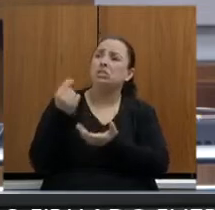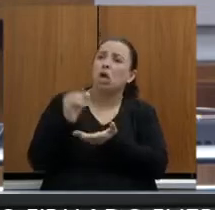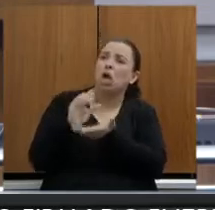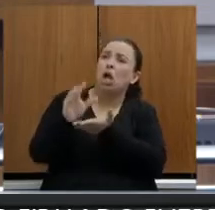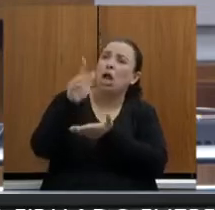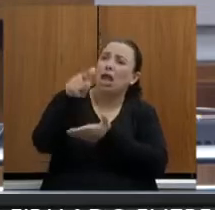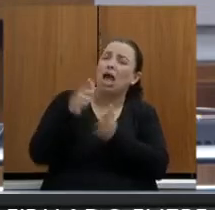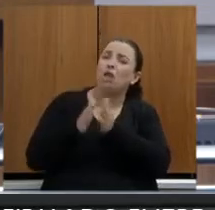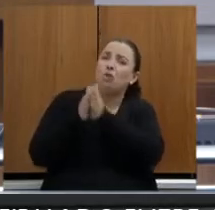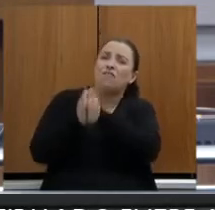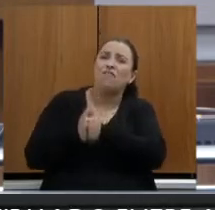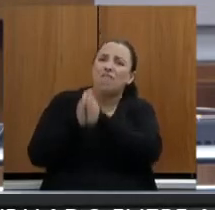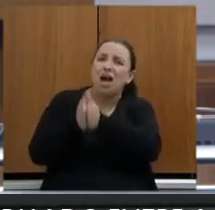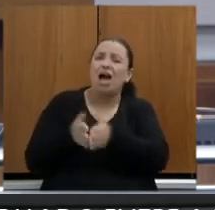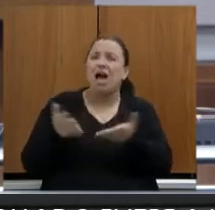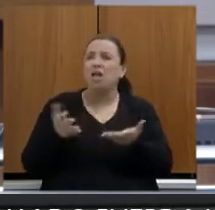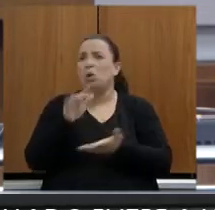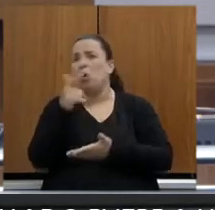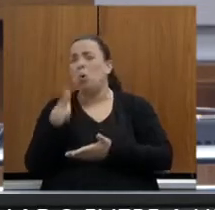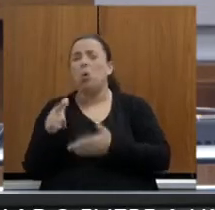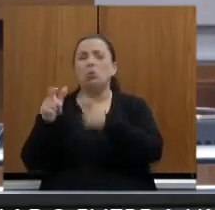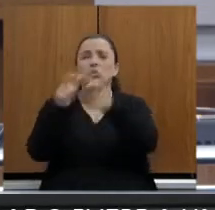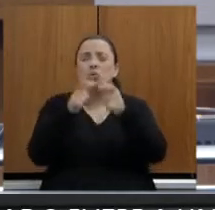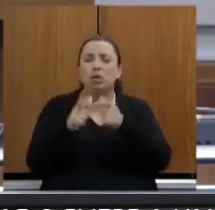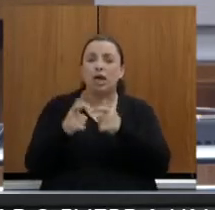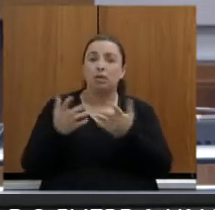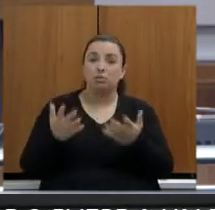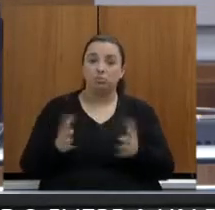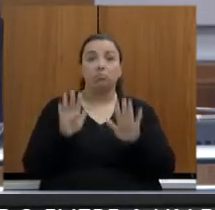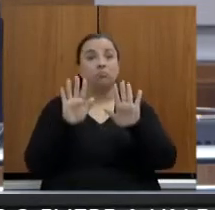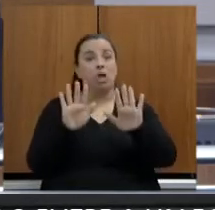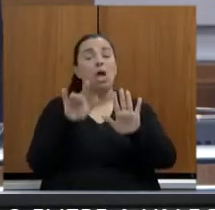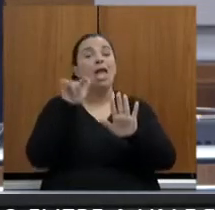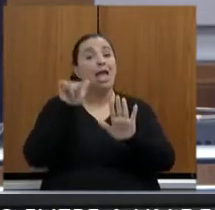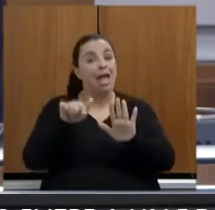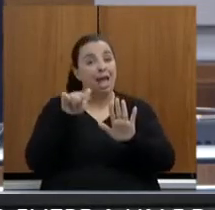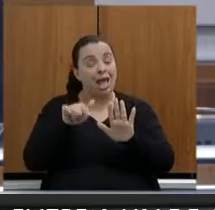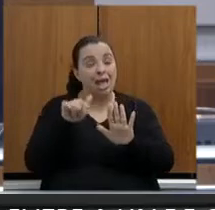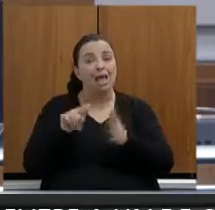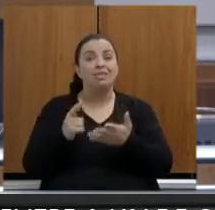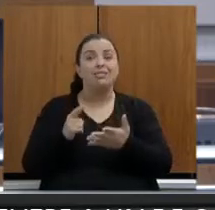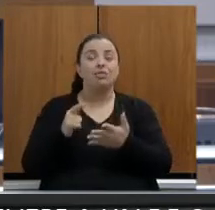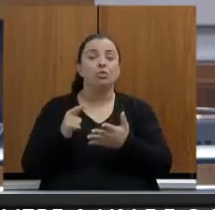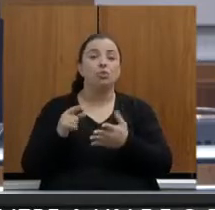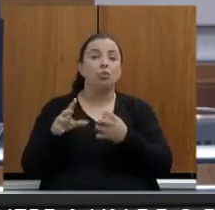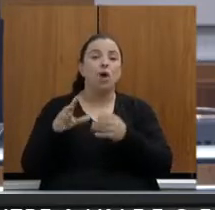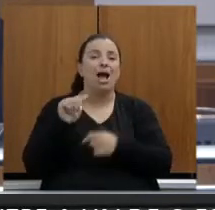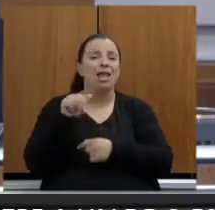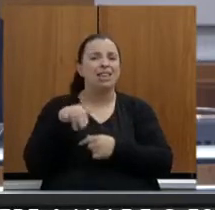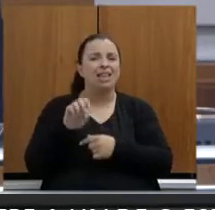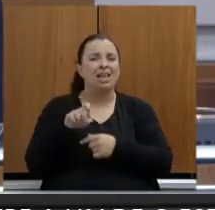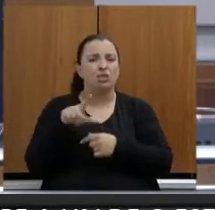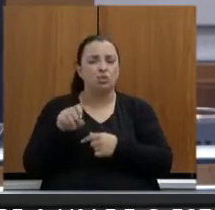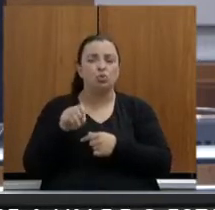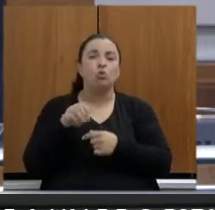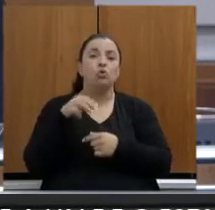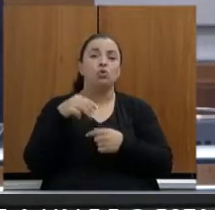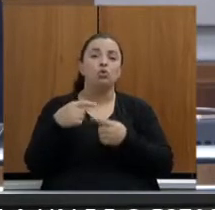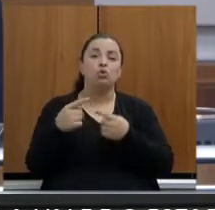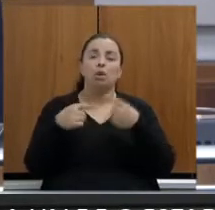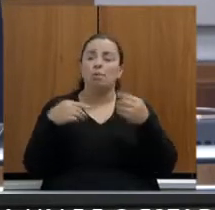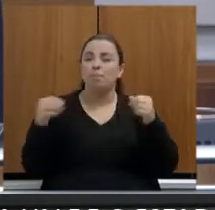parcela, essa parcela, no caso do anexo de mobilidade, de 4,5 bilhão